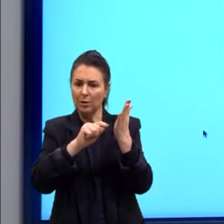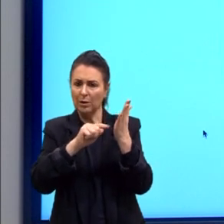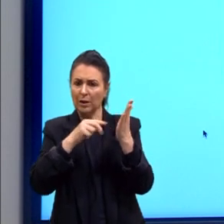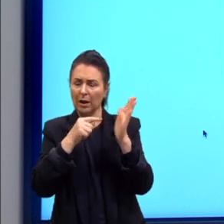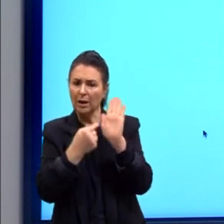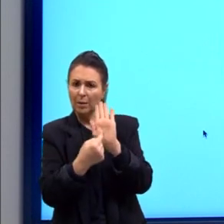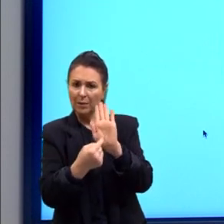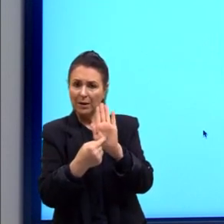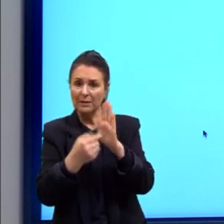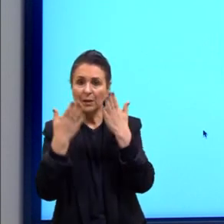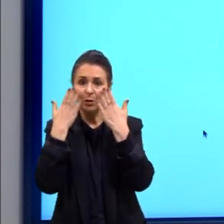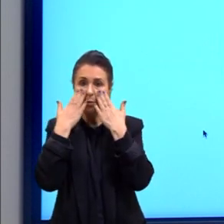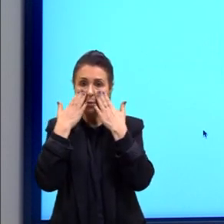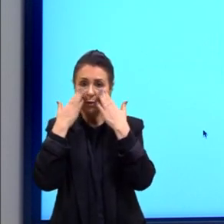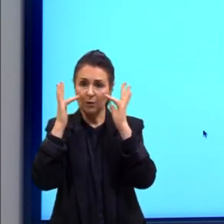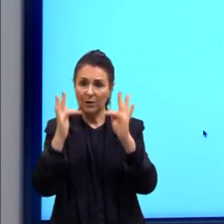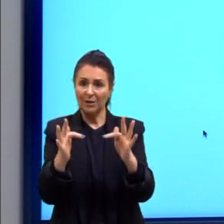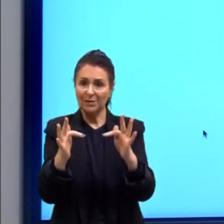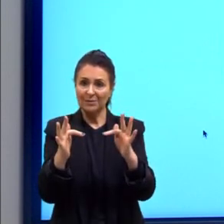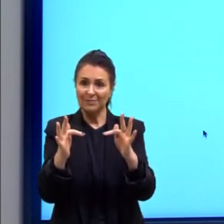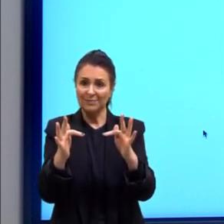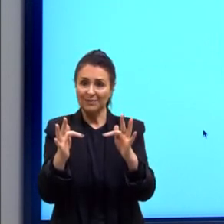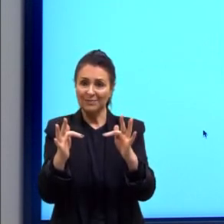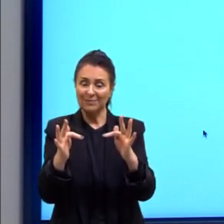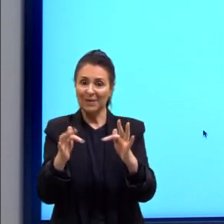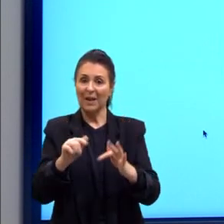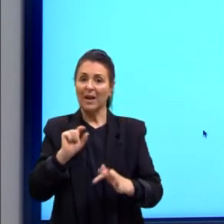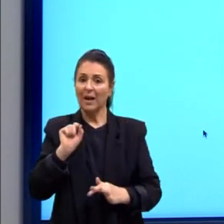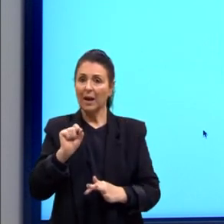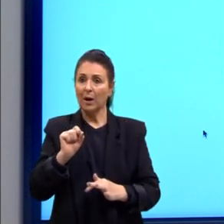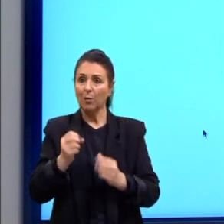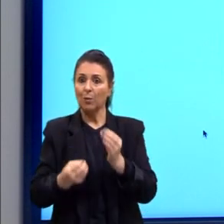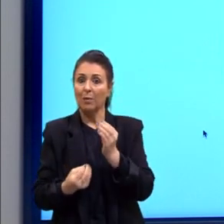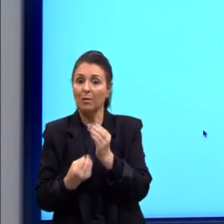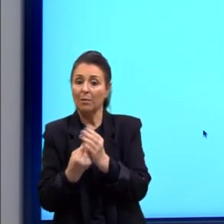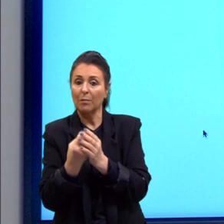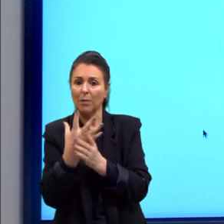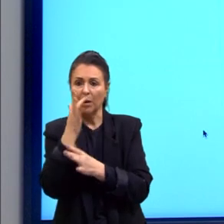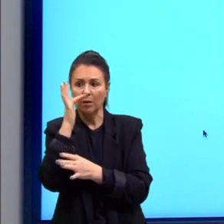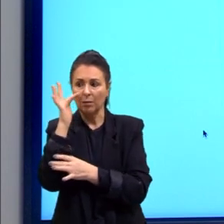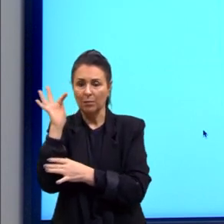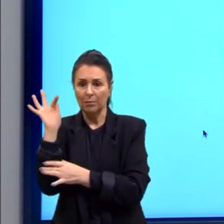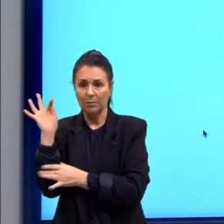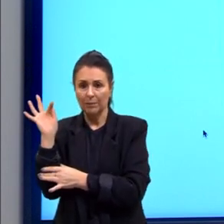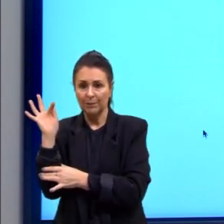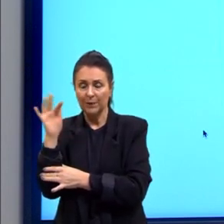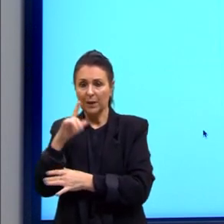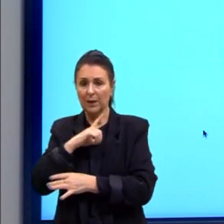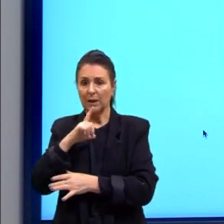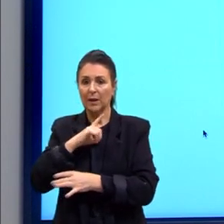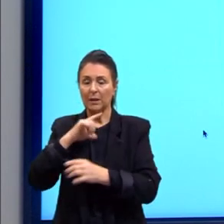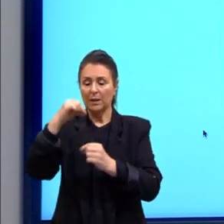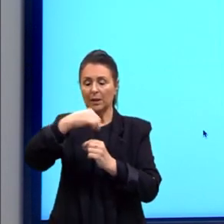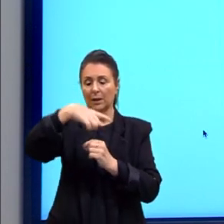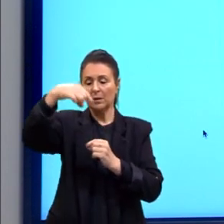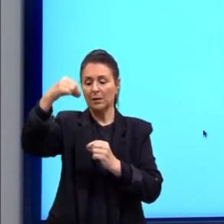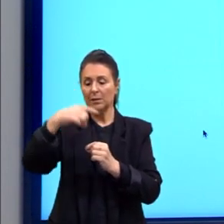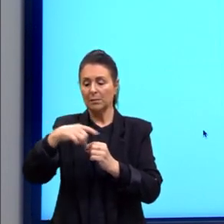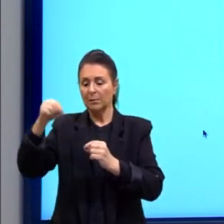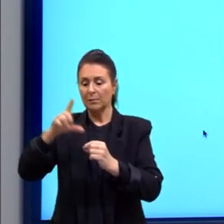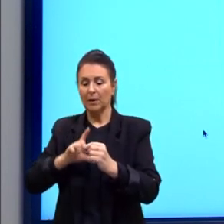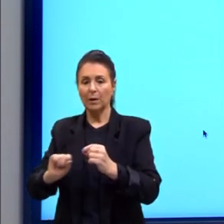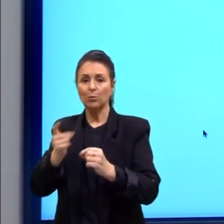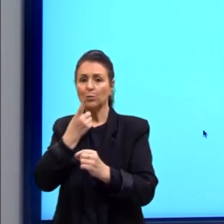fenótipo. Então, esse fenótipo aqui dessa planta, dessa flor, temos as pétalas vermelhas,